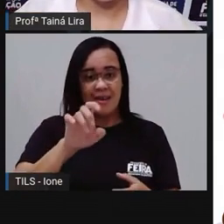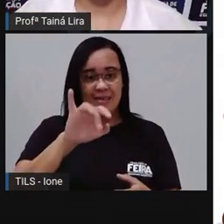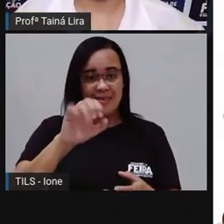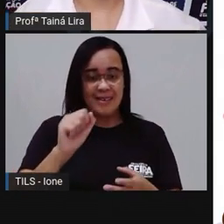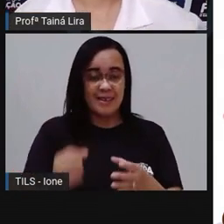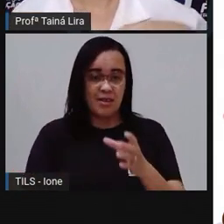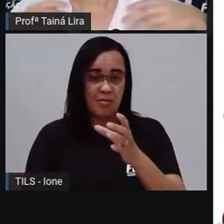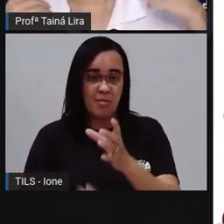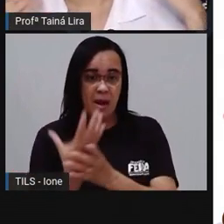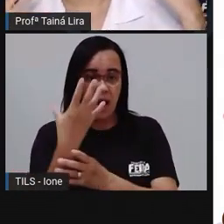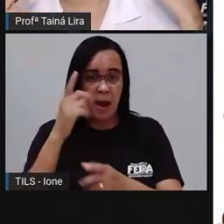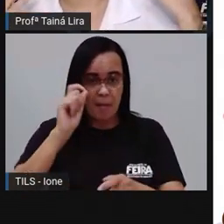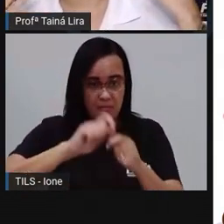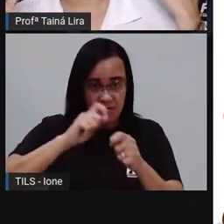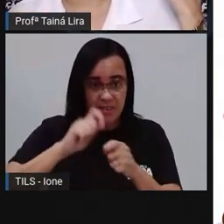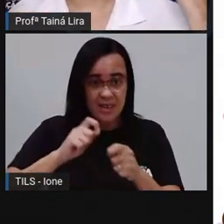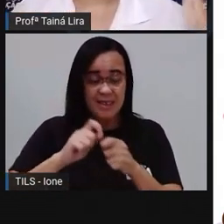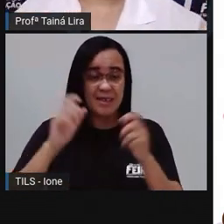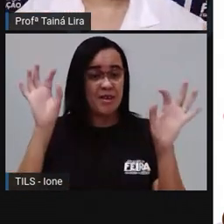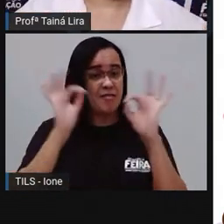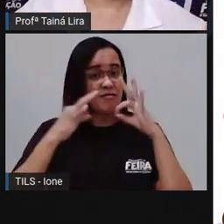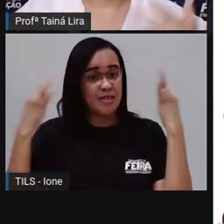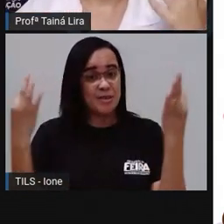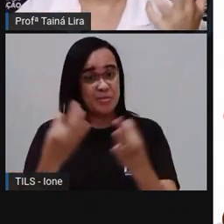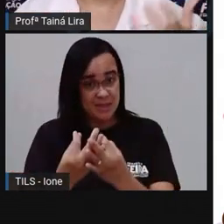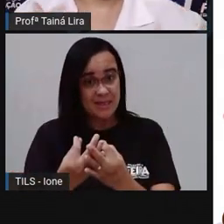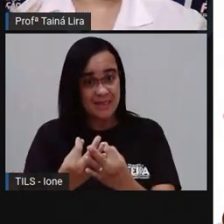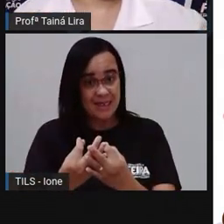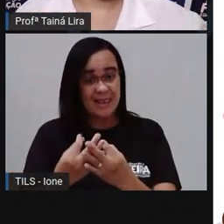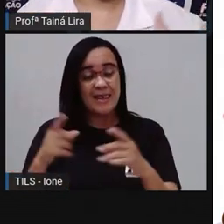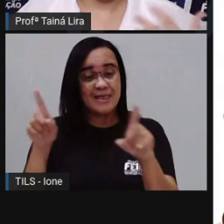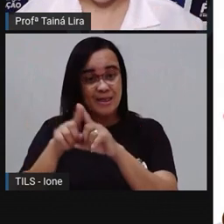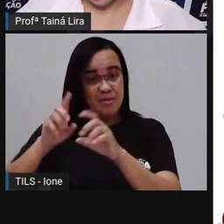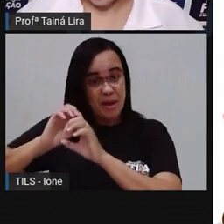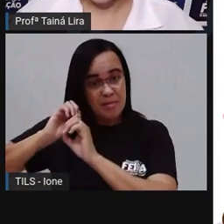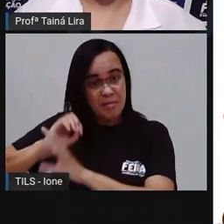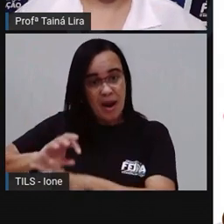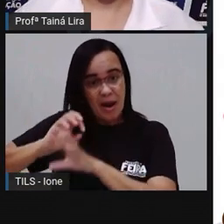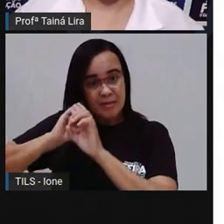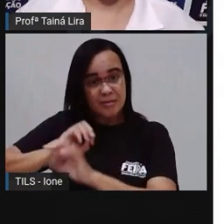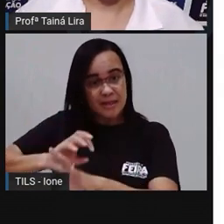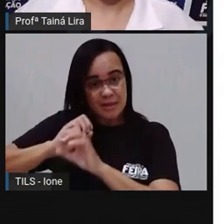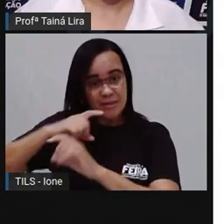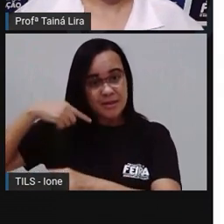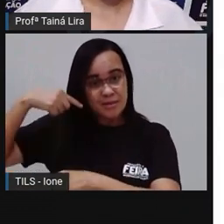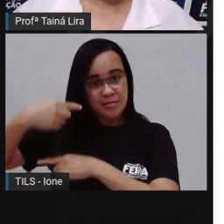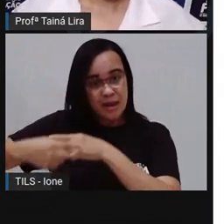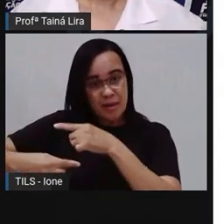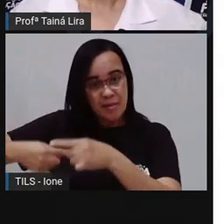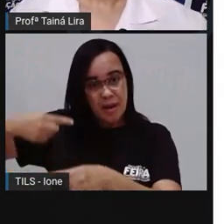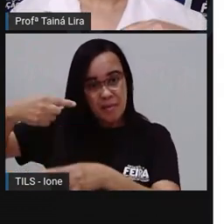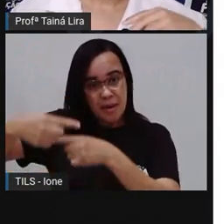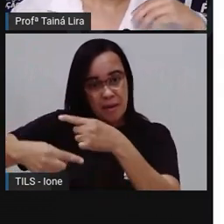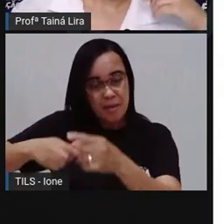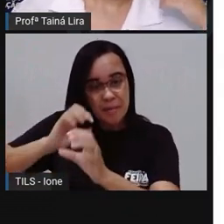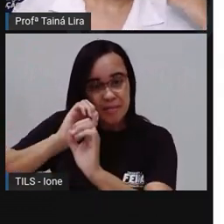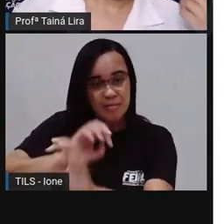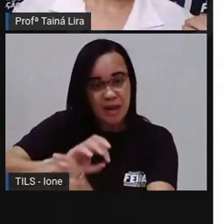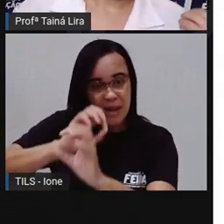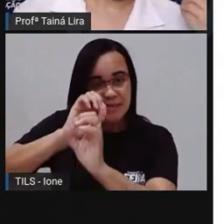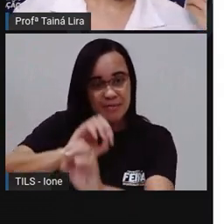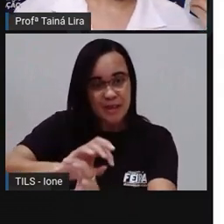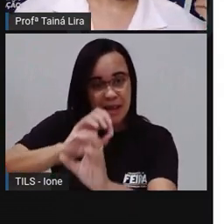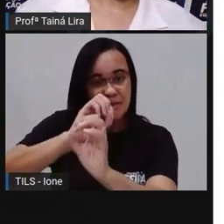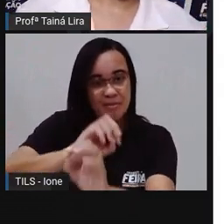família e é ensinada, né? Vai passando aí de geração em geração, tá bom? E aí,